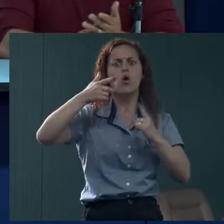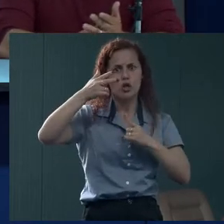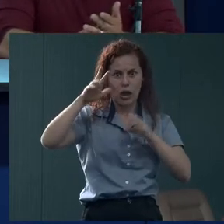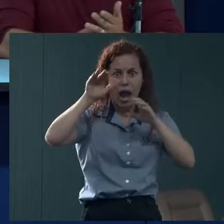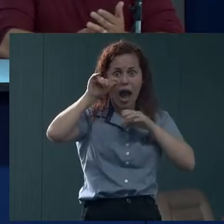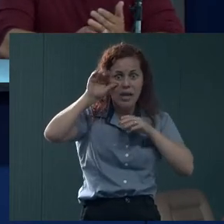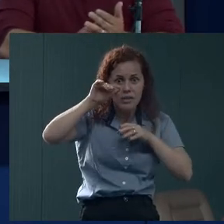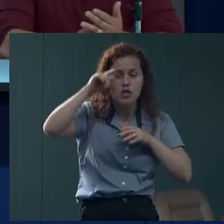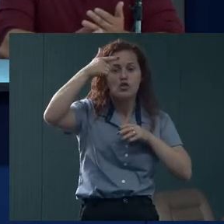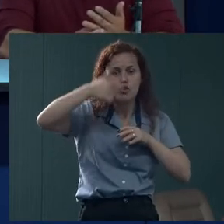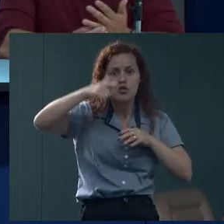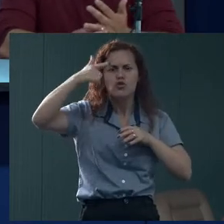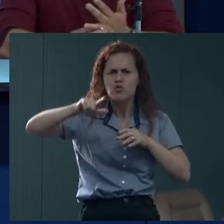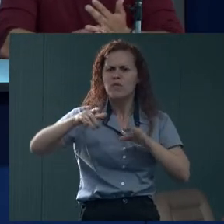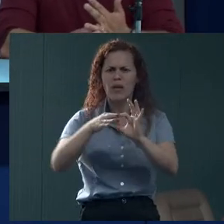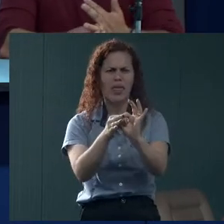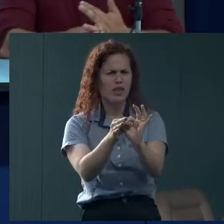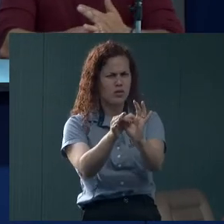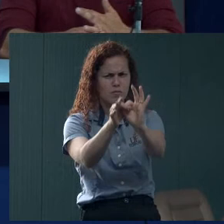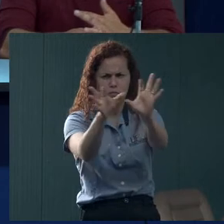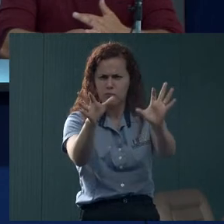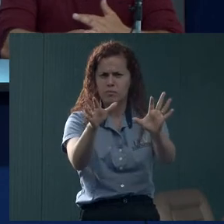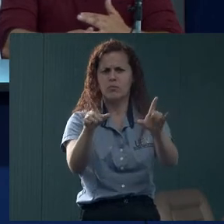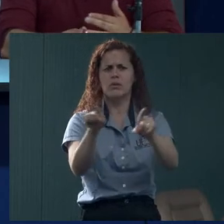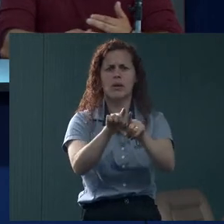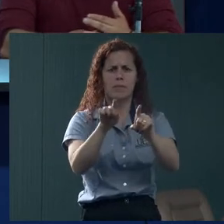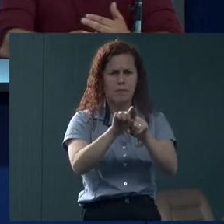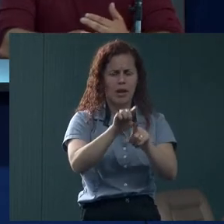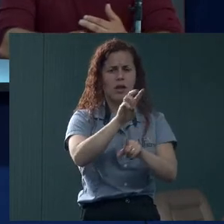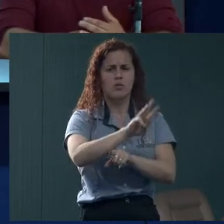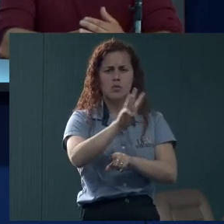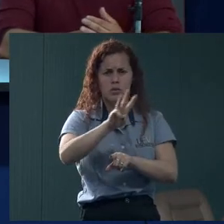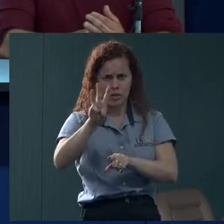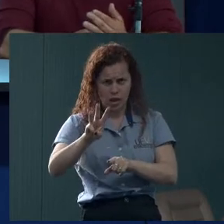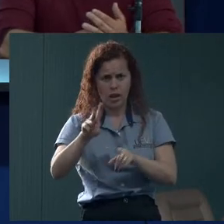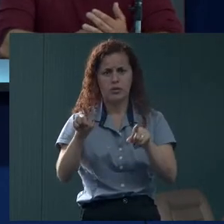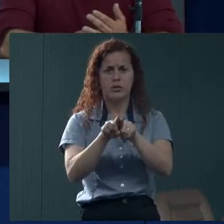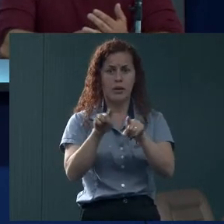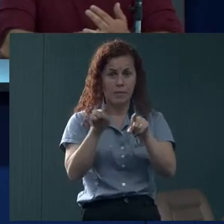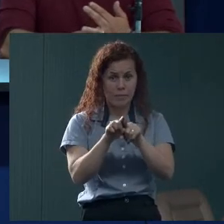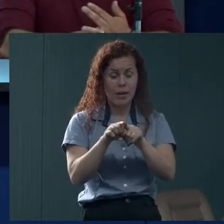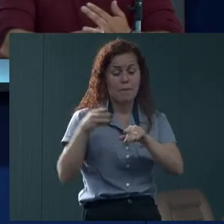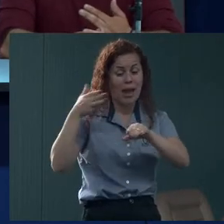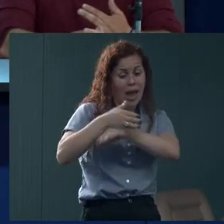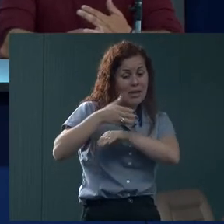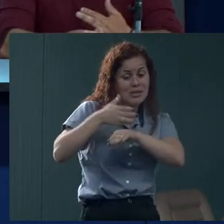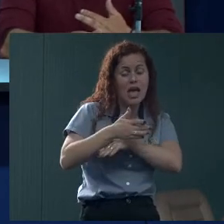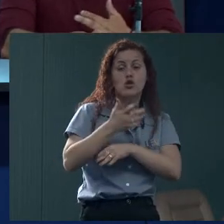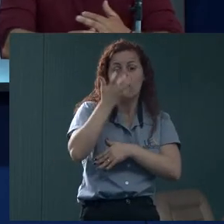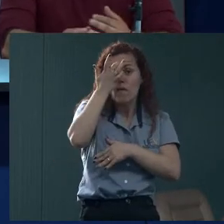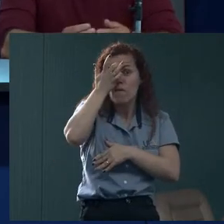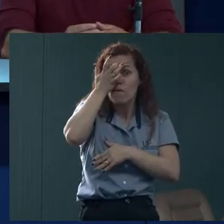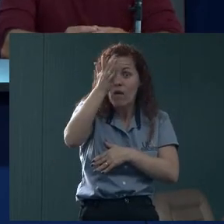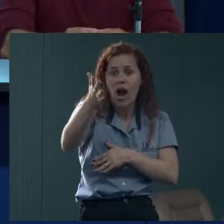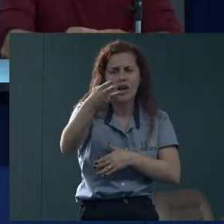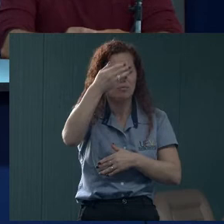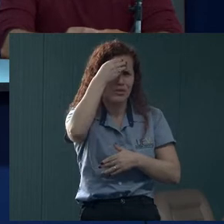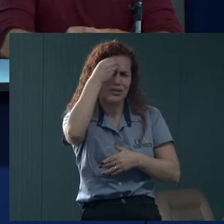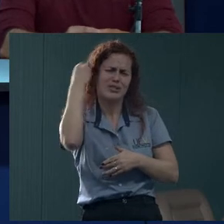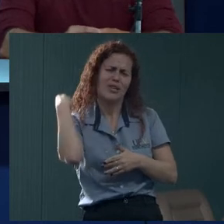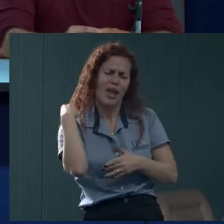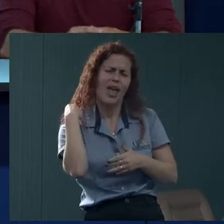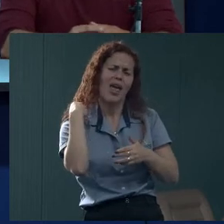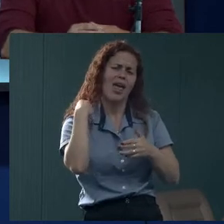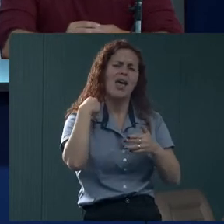como o Bruno falou, isso vai estar disponível no portal que está sendo criado, para que tenha um acesso fácil, porque a gente esquece,